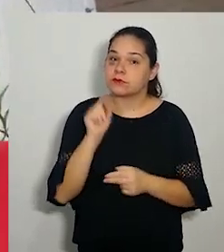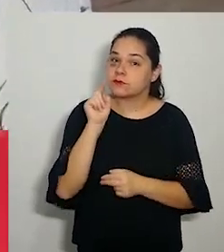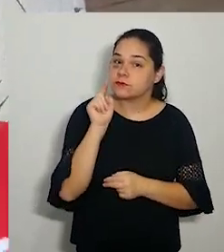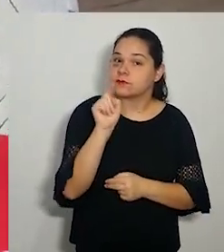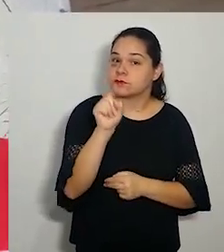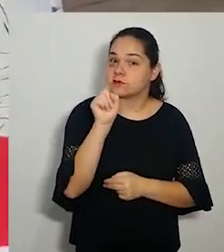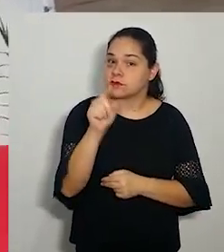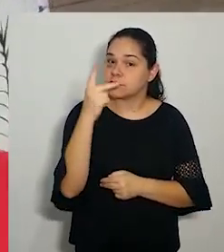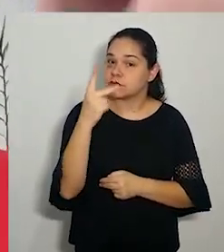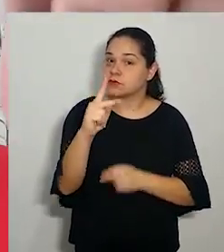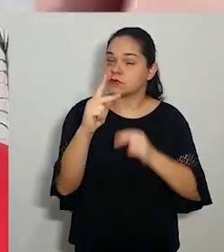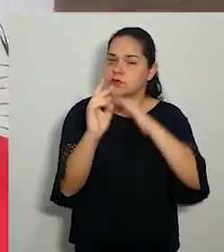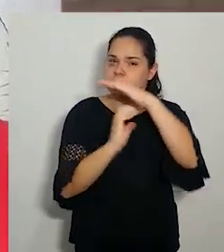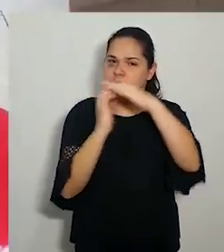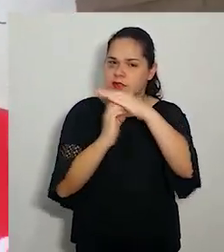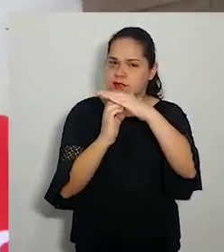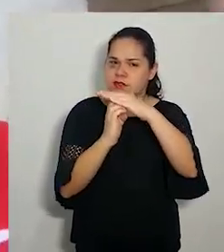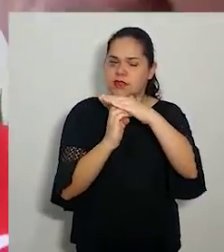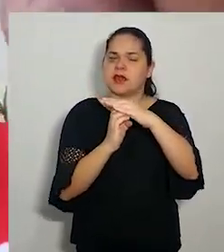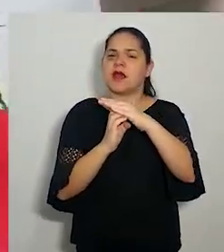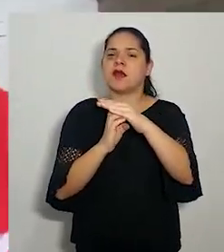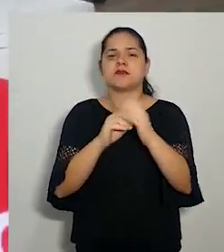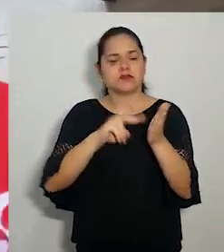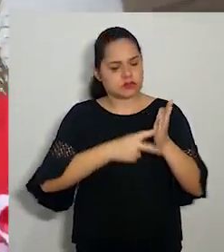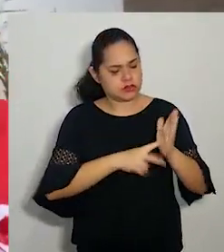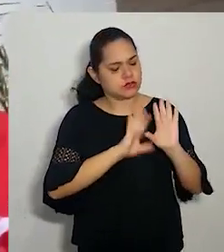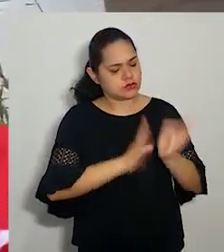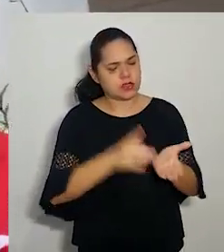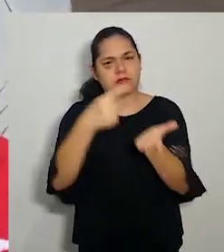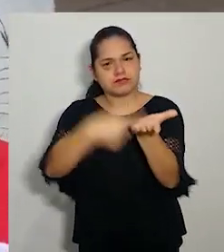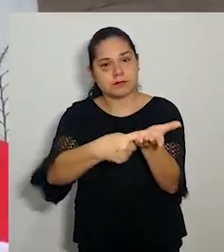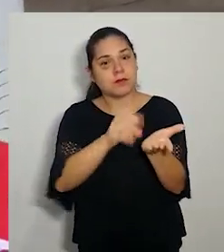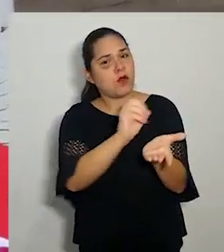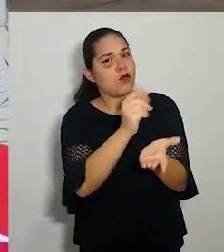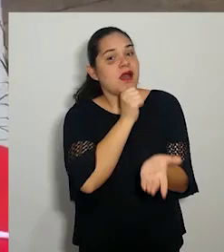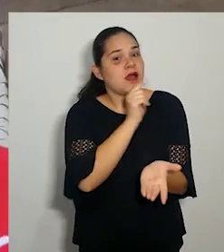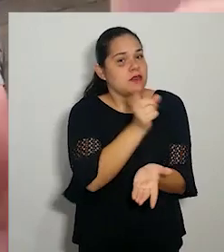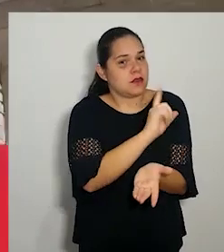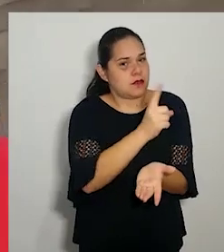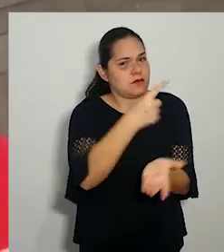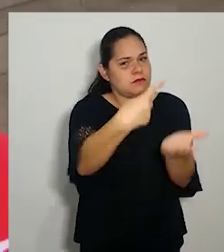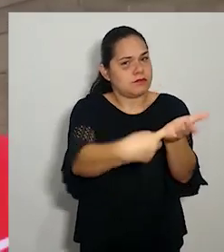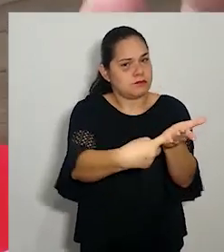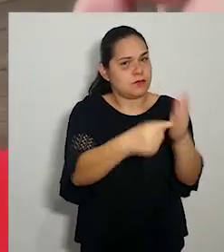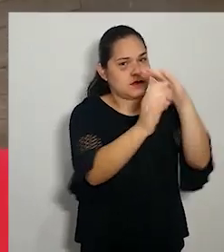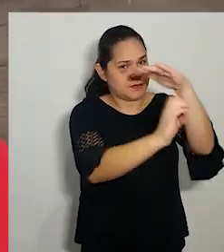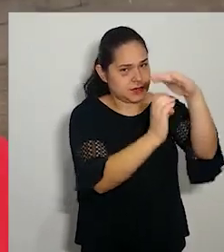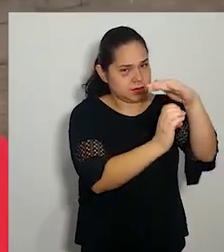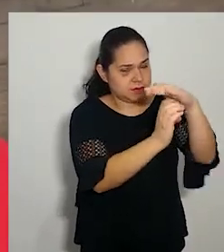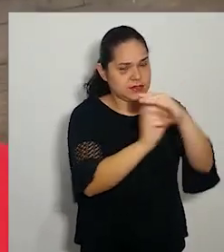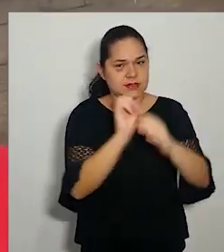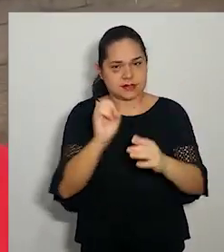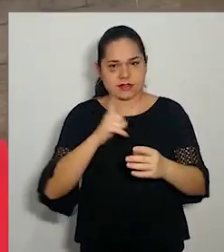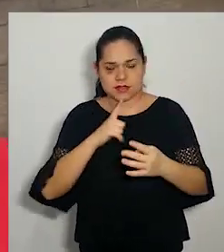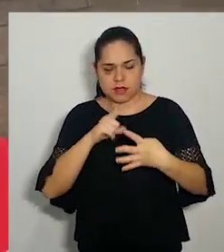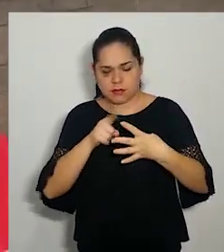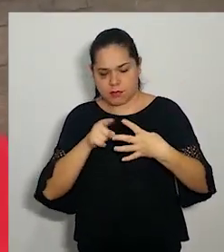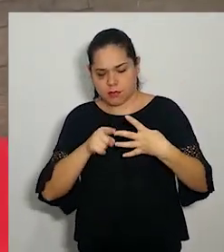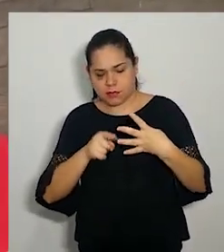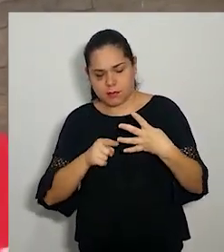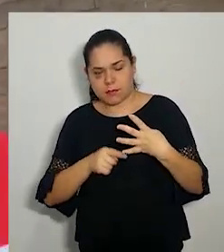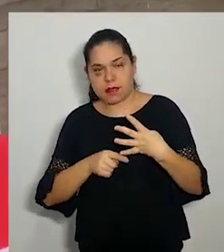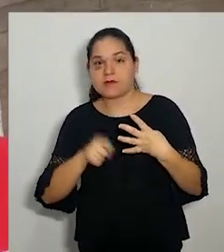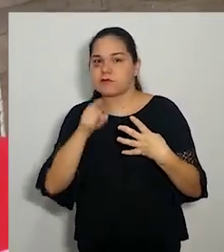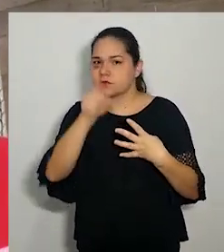na sua empresa, o sindicato já fez acordo, ou não fez acordo, tendo esses sintomas, já